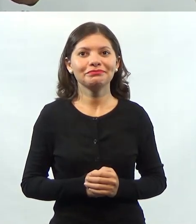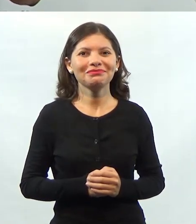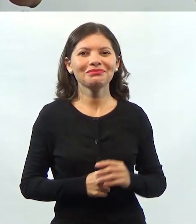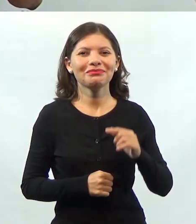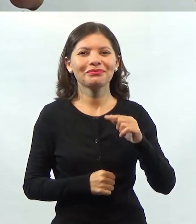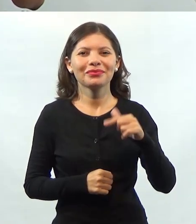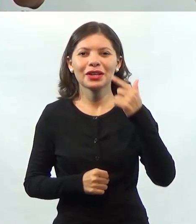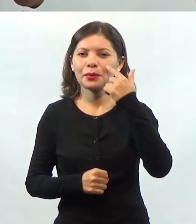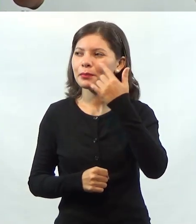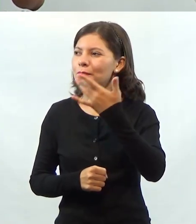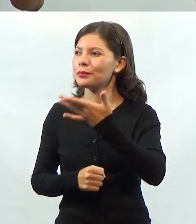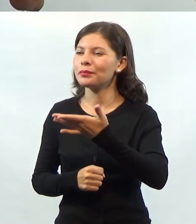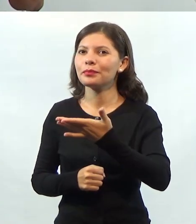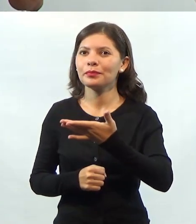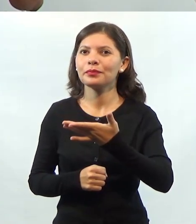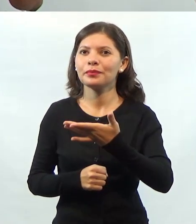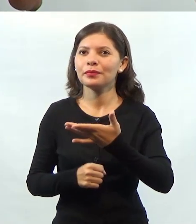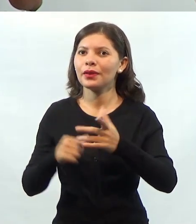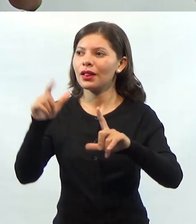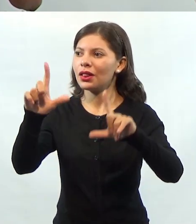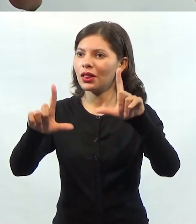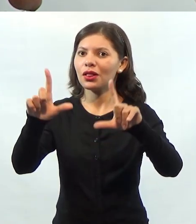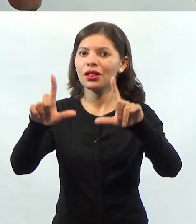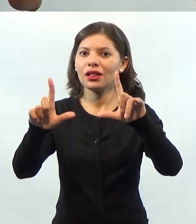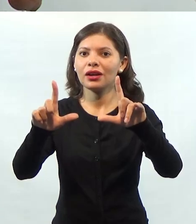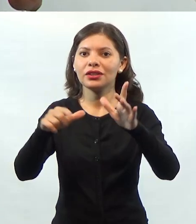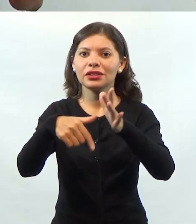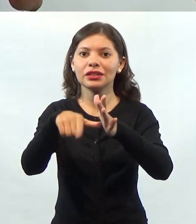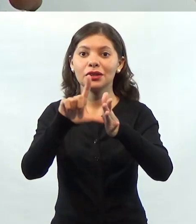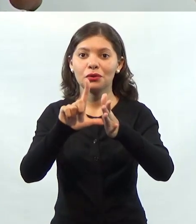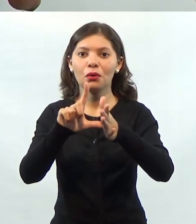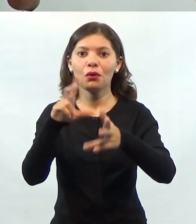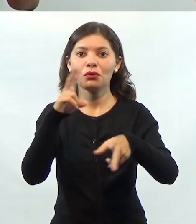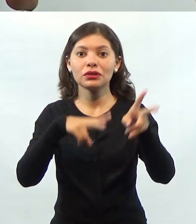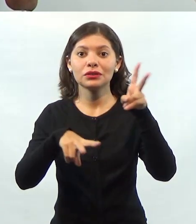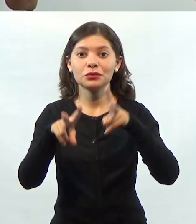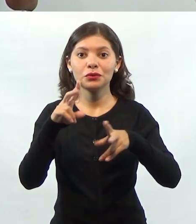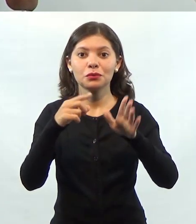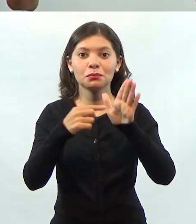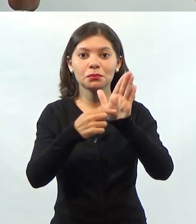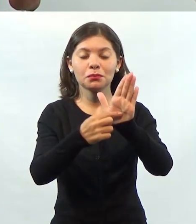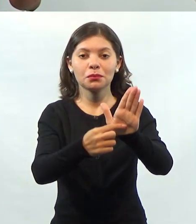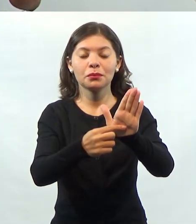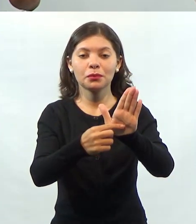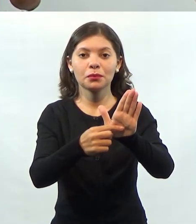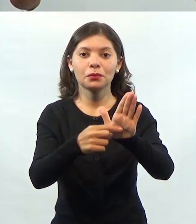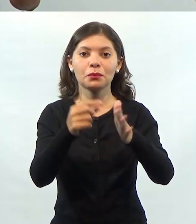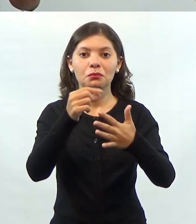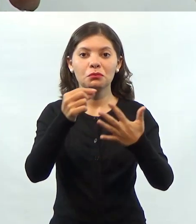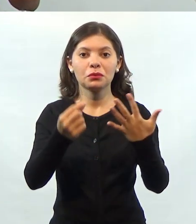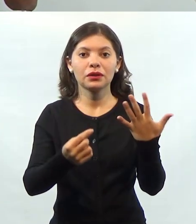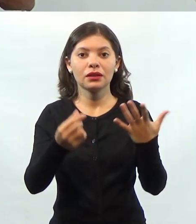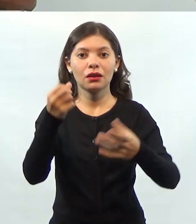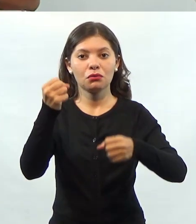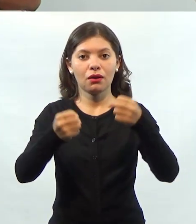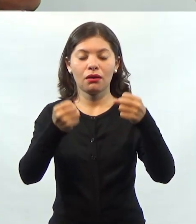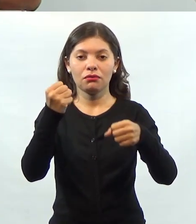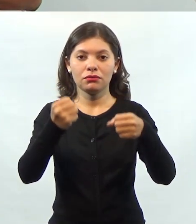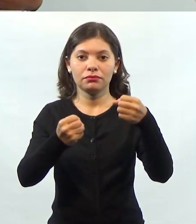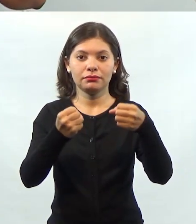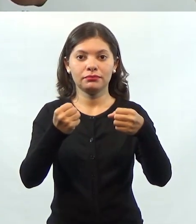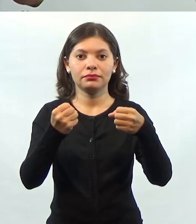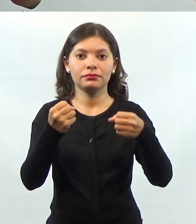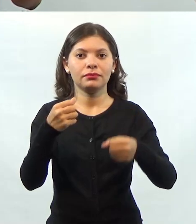Aqui também, vocês estão vendo que no slide anterior, eu mostrei como item de bem de consumo um carro.